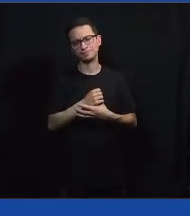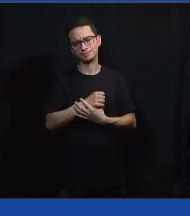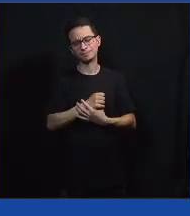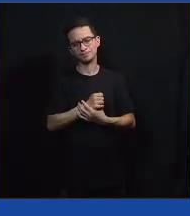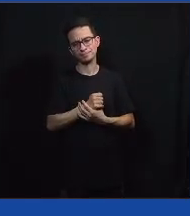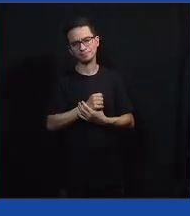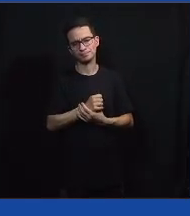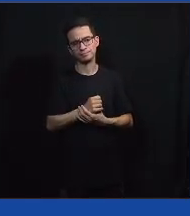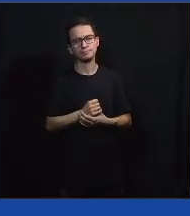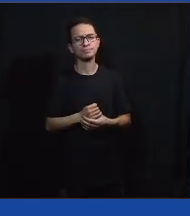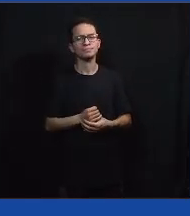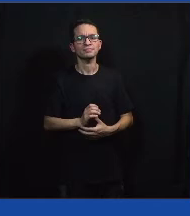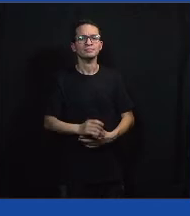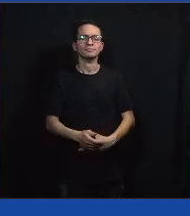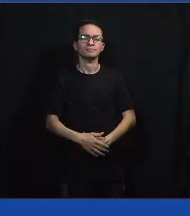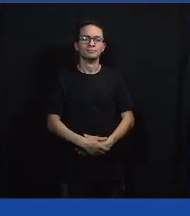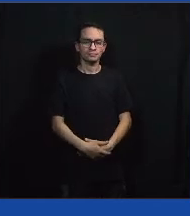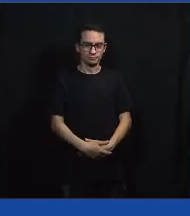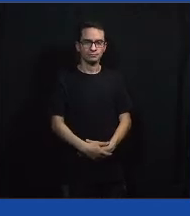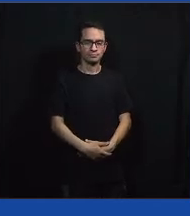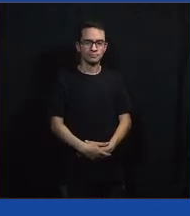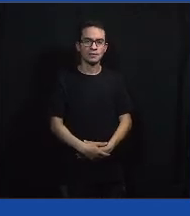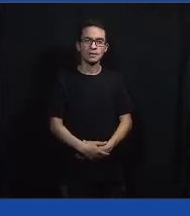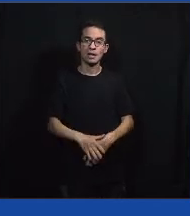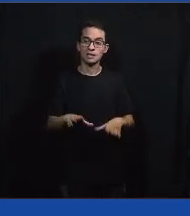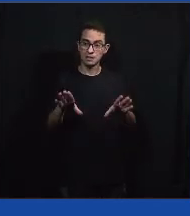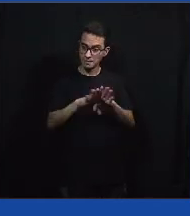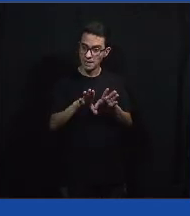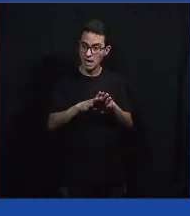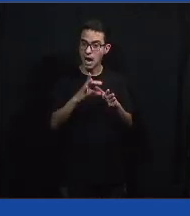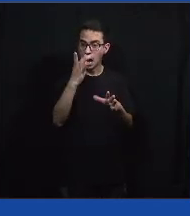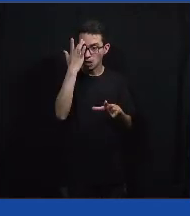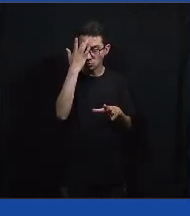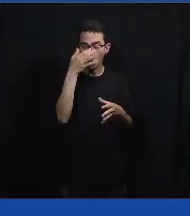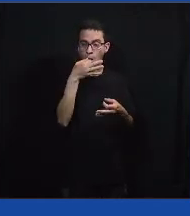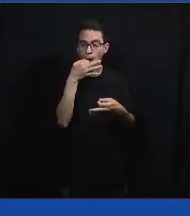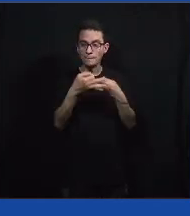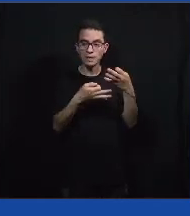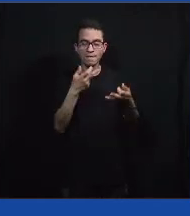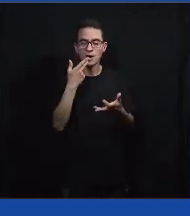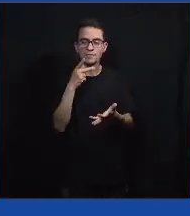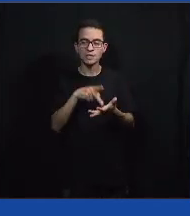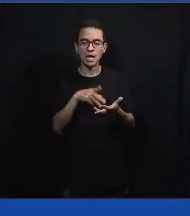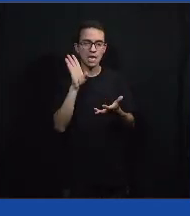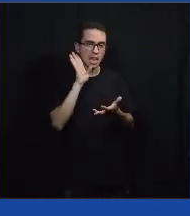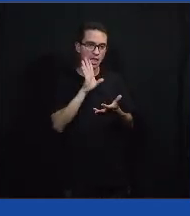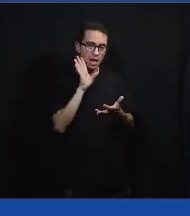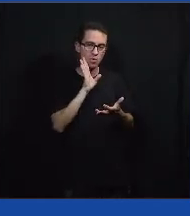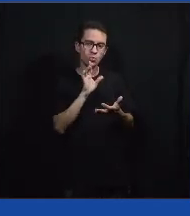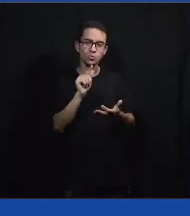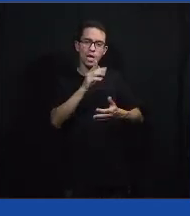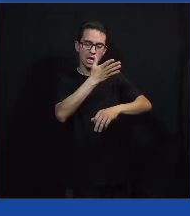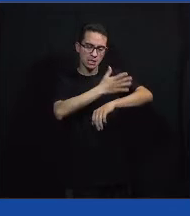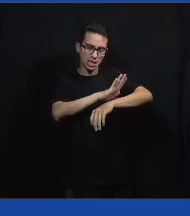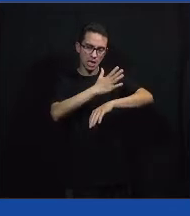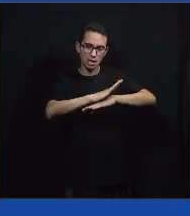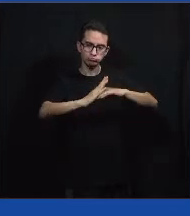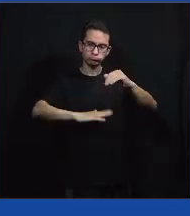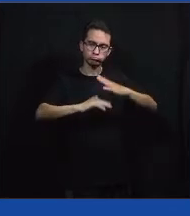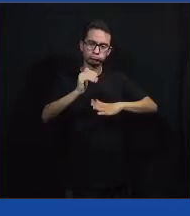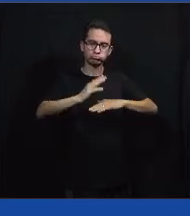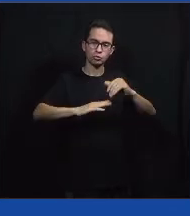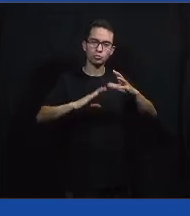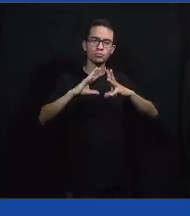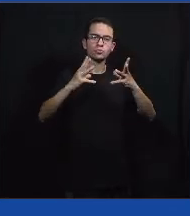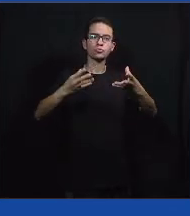Muito bom. E acho que até é legal a gente lembrar que hoje a gente está fazendo um exercício aqui e a gente está partindo dessas nossas